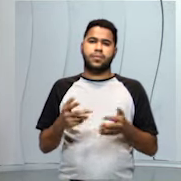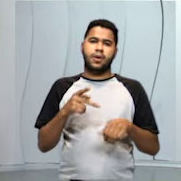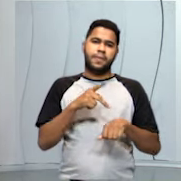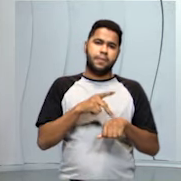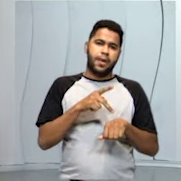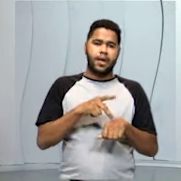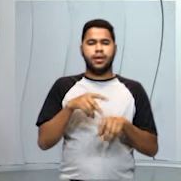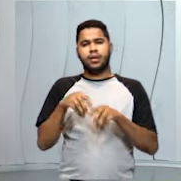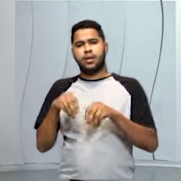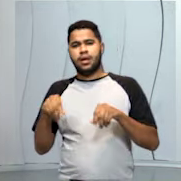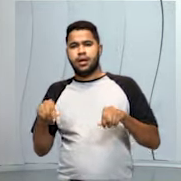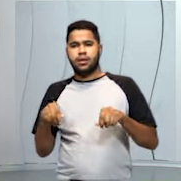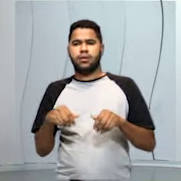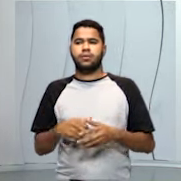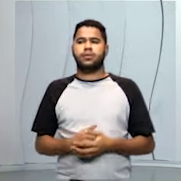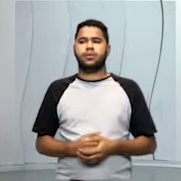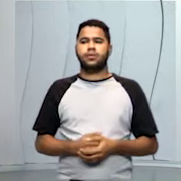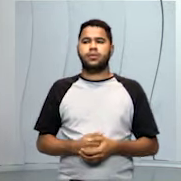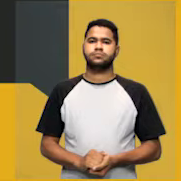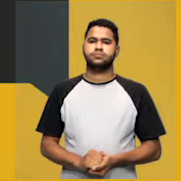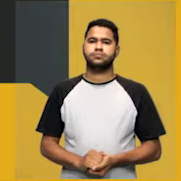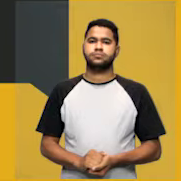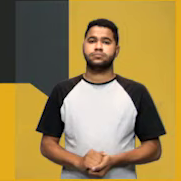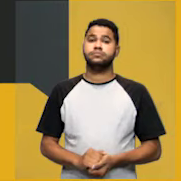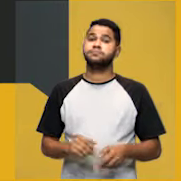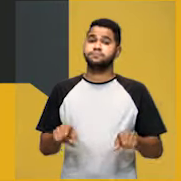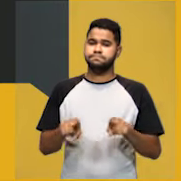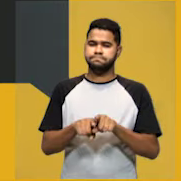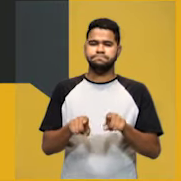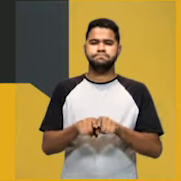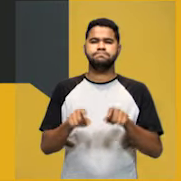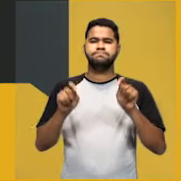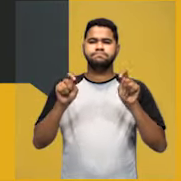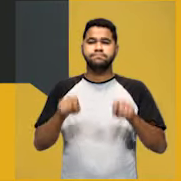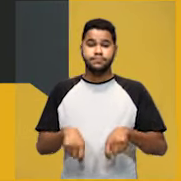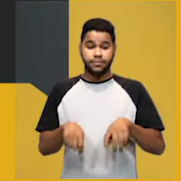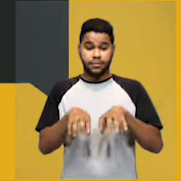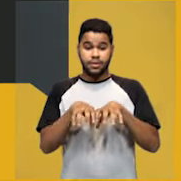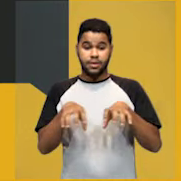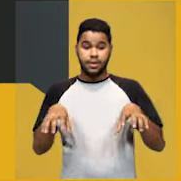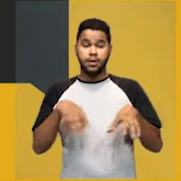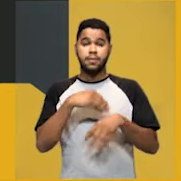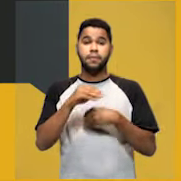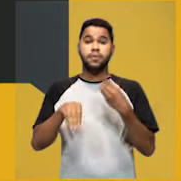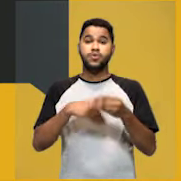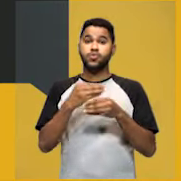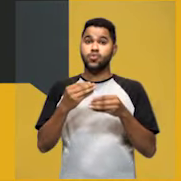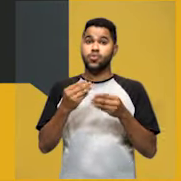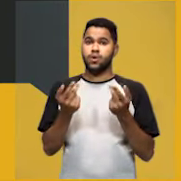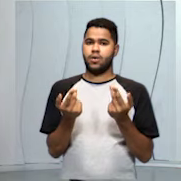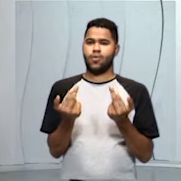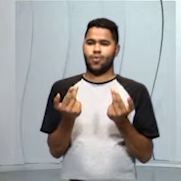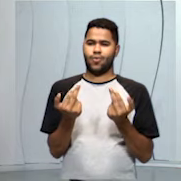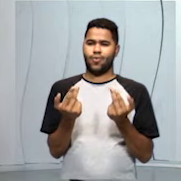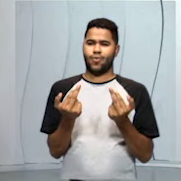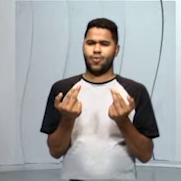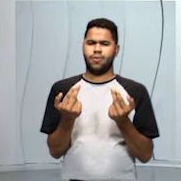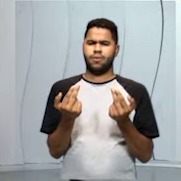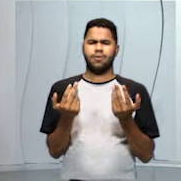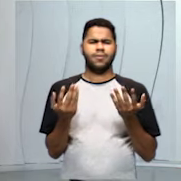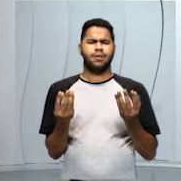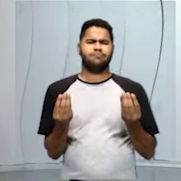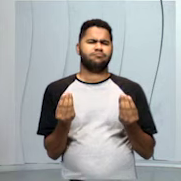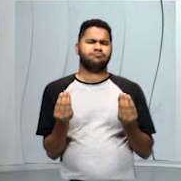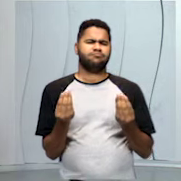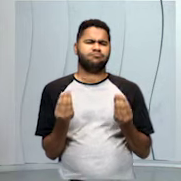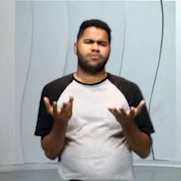de areia, enfim. Também é possível separar misturas homogêneas. Ué, professora,